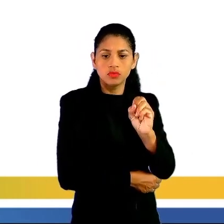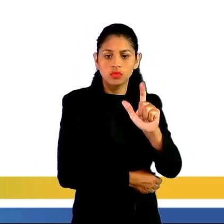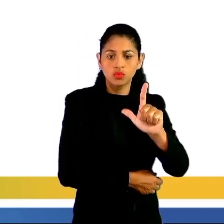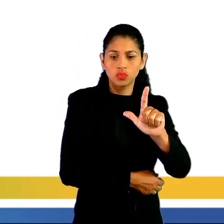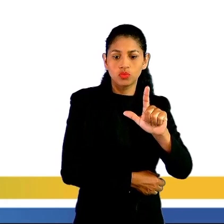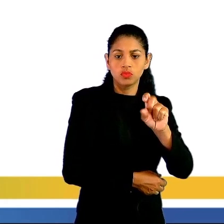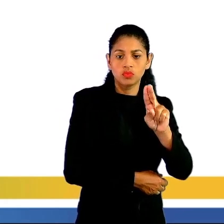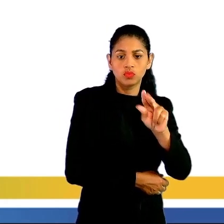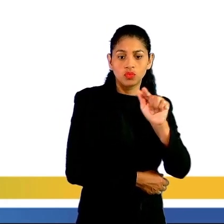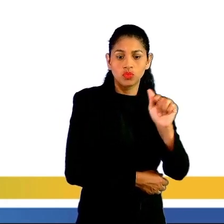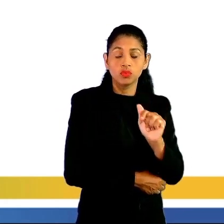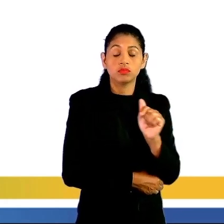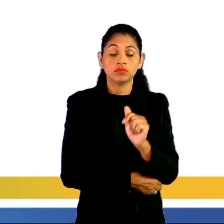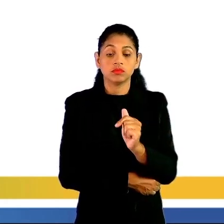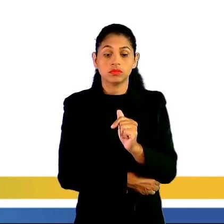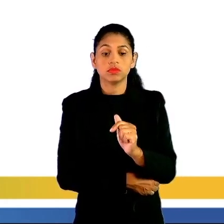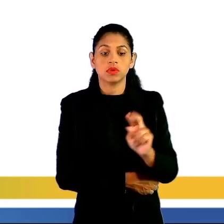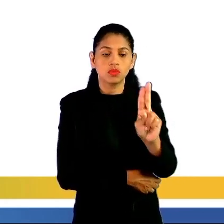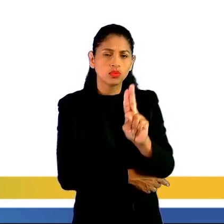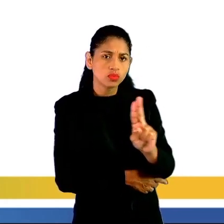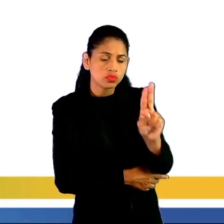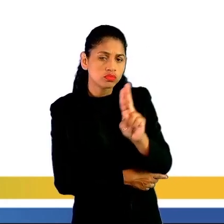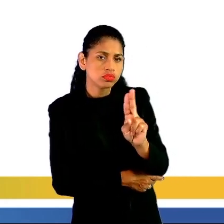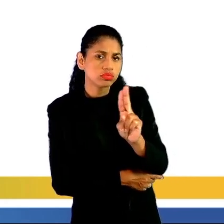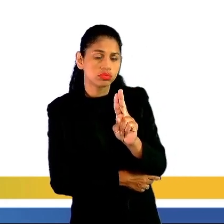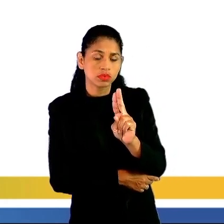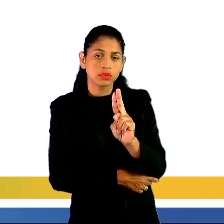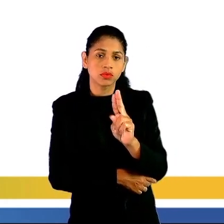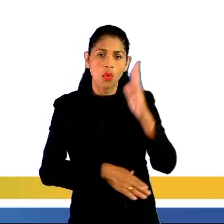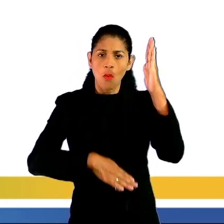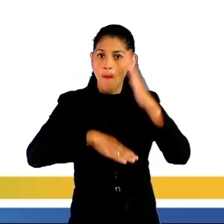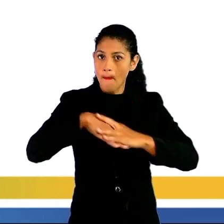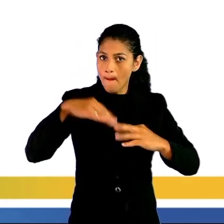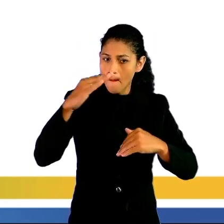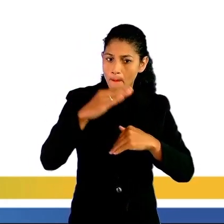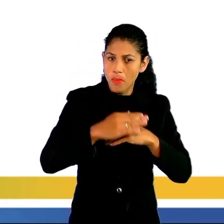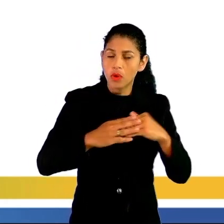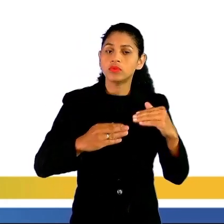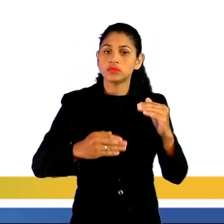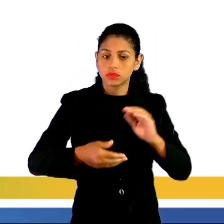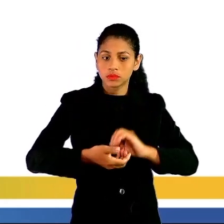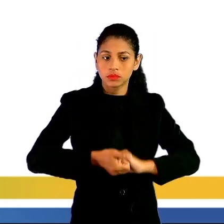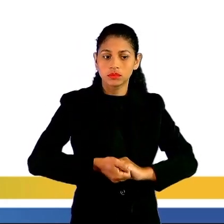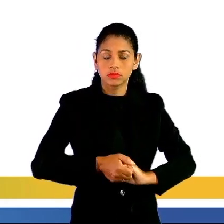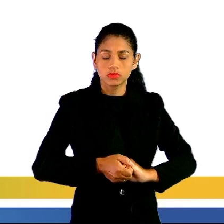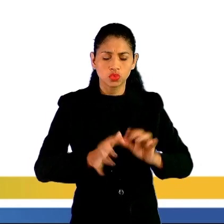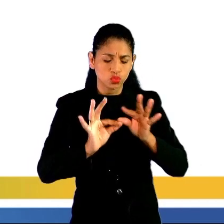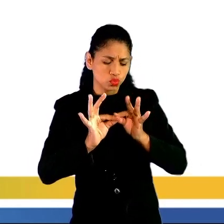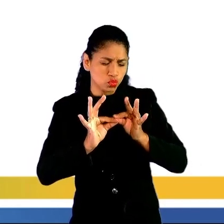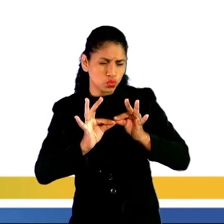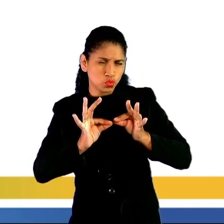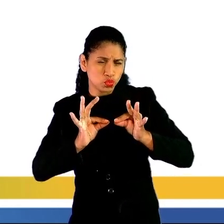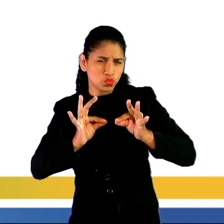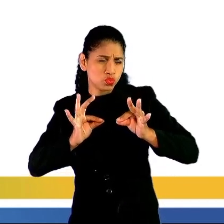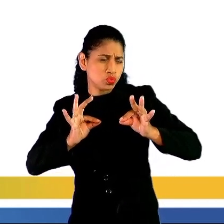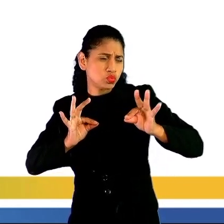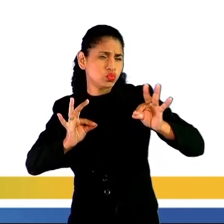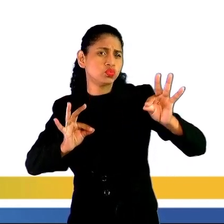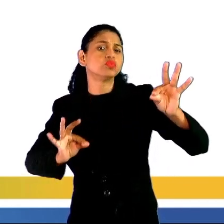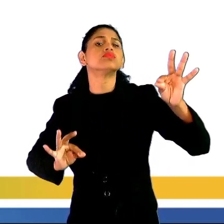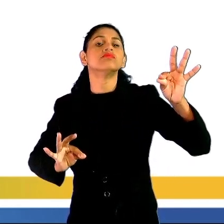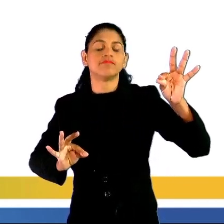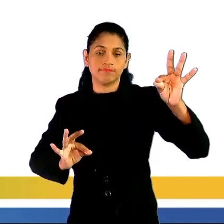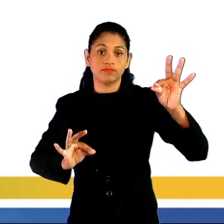de medida de comprimento muito usada por astrônomos para indicar distâncias muito grandes, como a